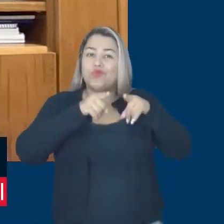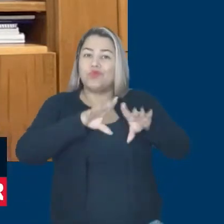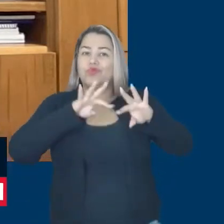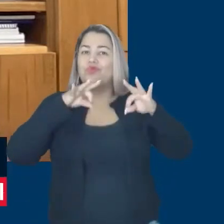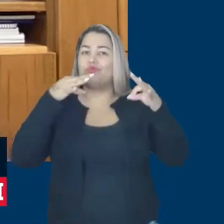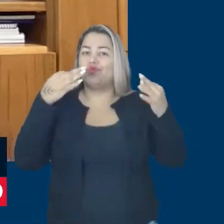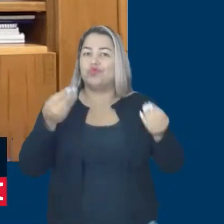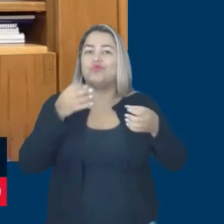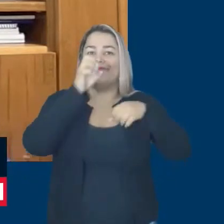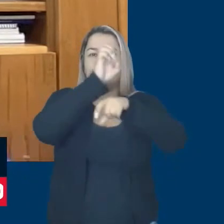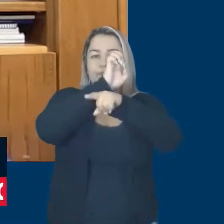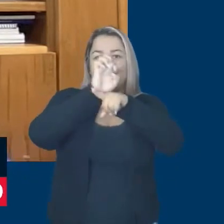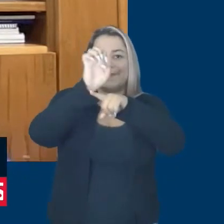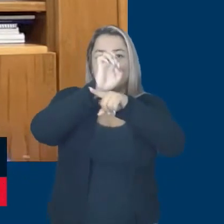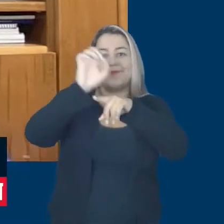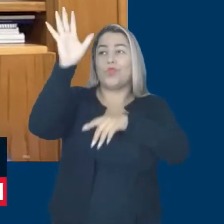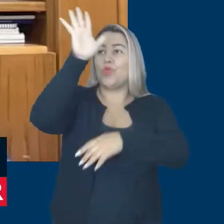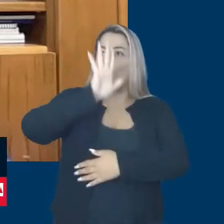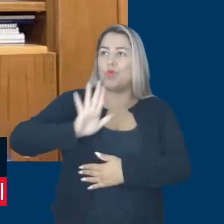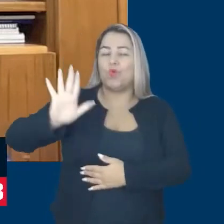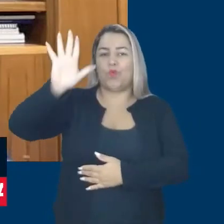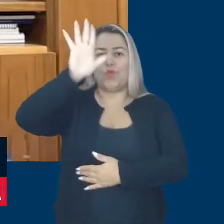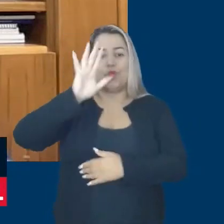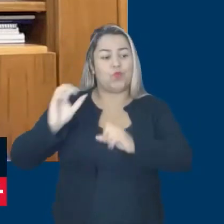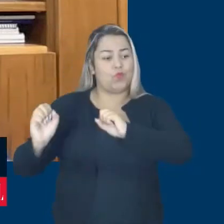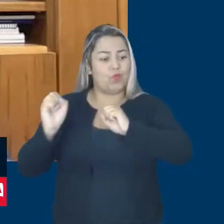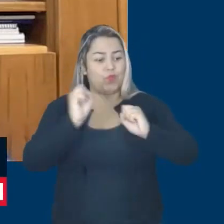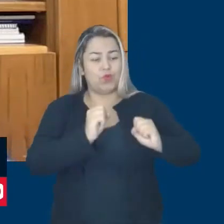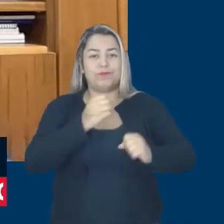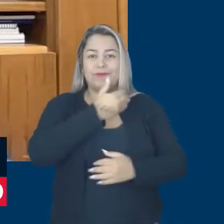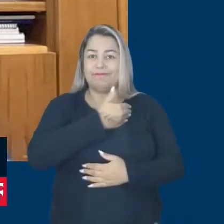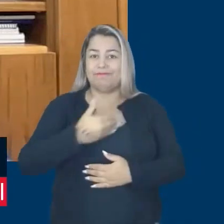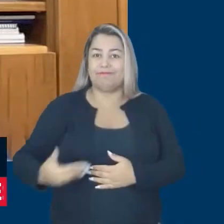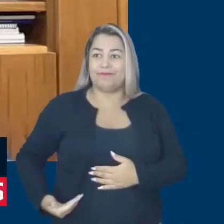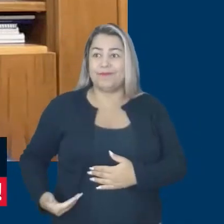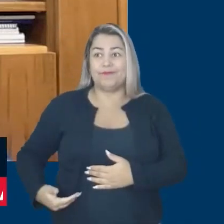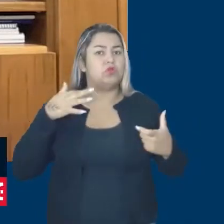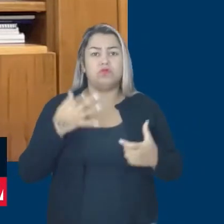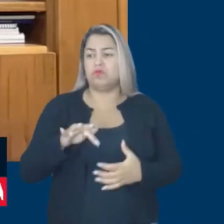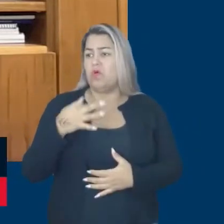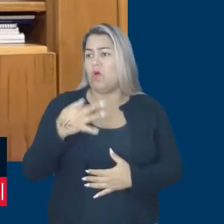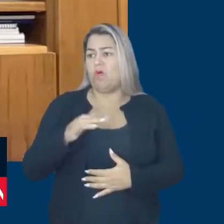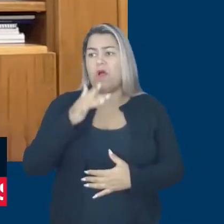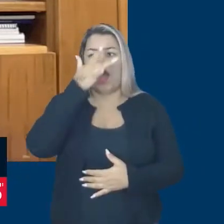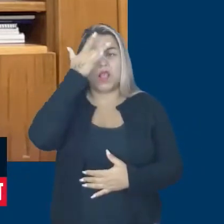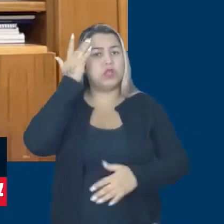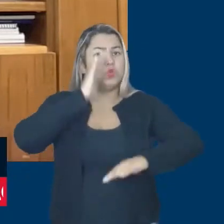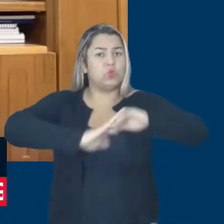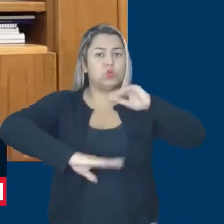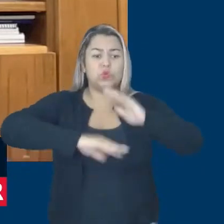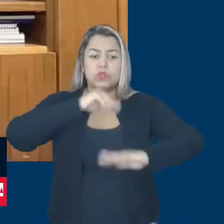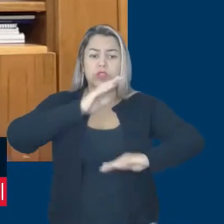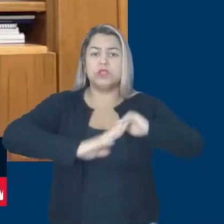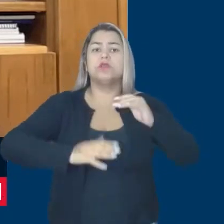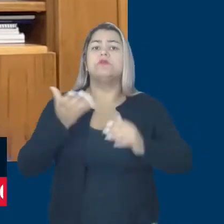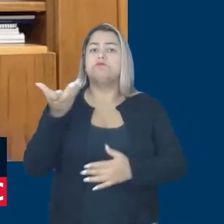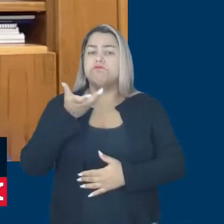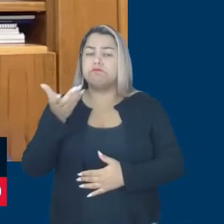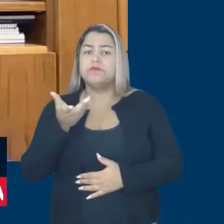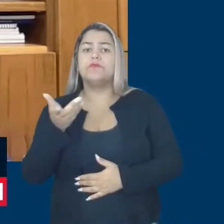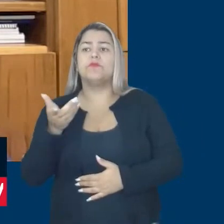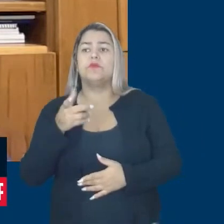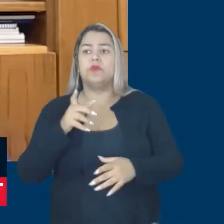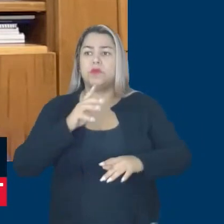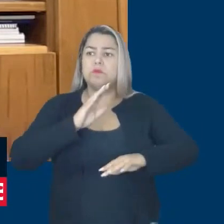Estado Nacional. Atingiu o poder executivo, o poder judiciário e o poder legislativo. Nós queremos investigar quem praticou aqueles